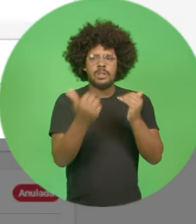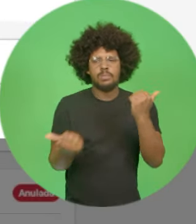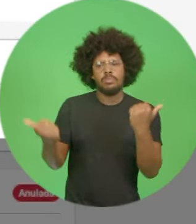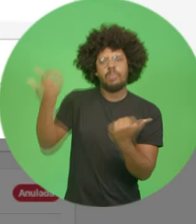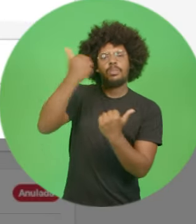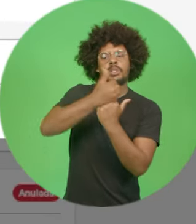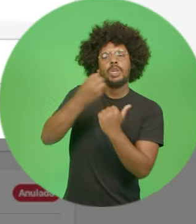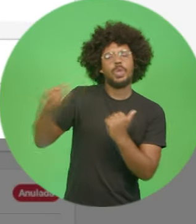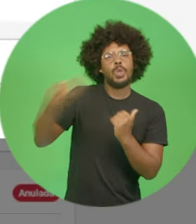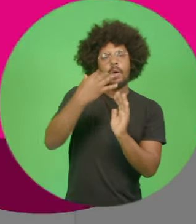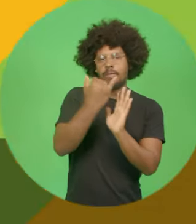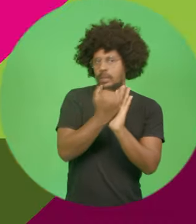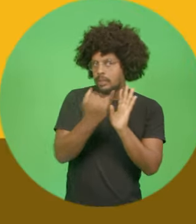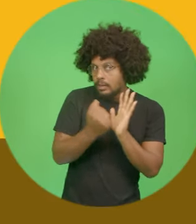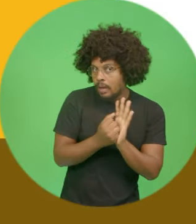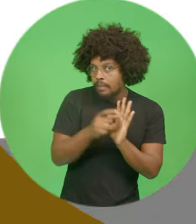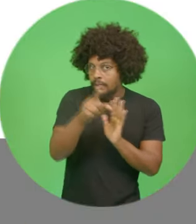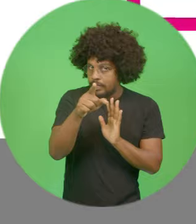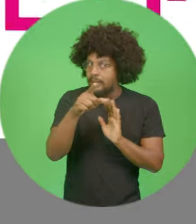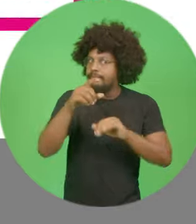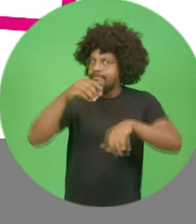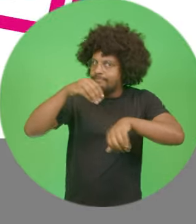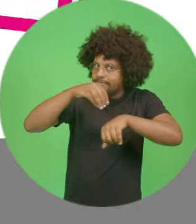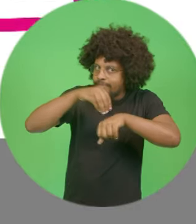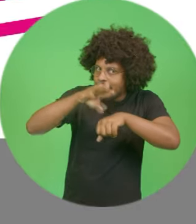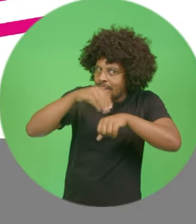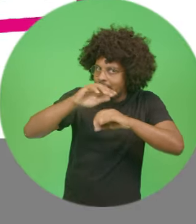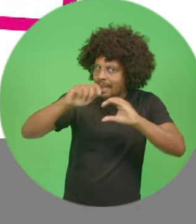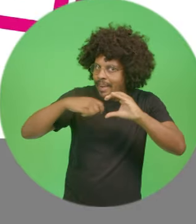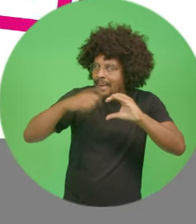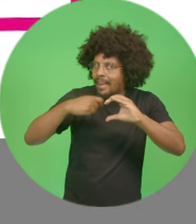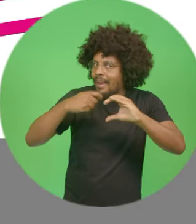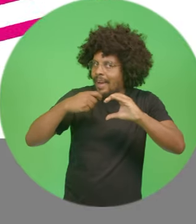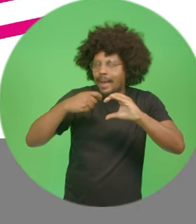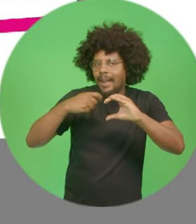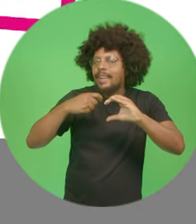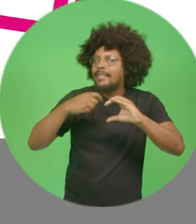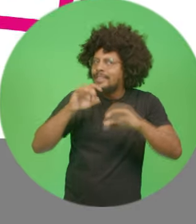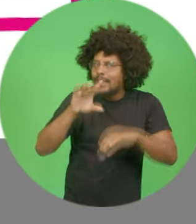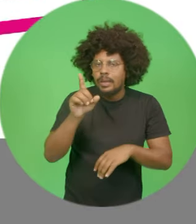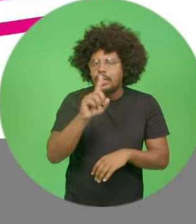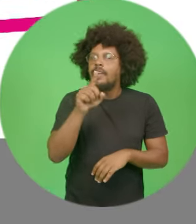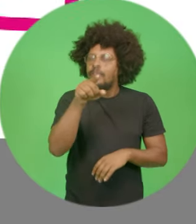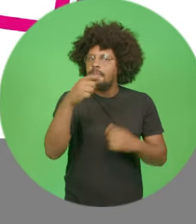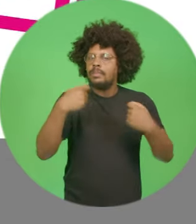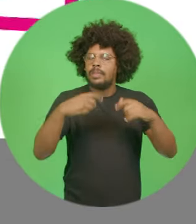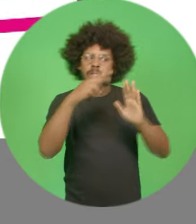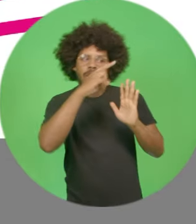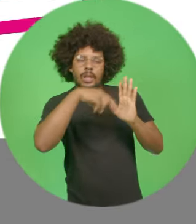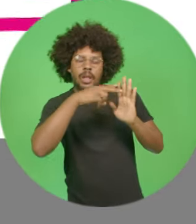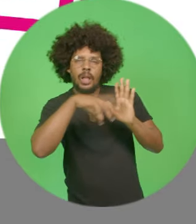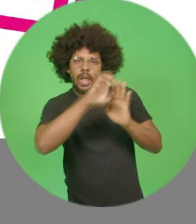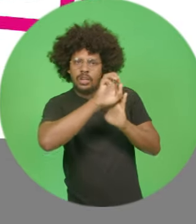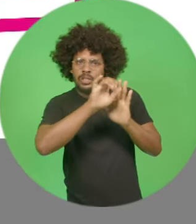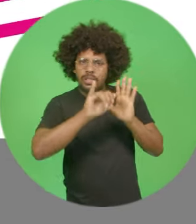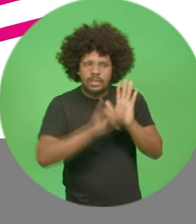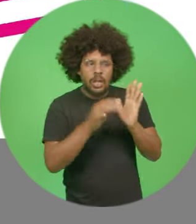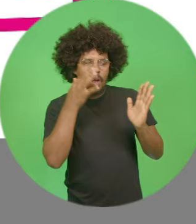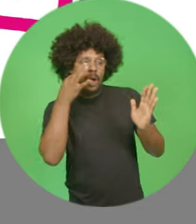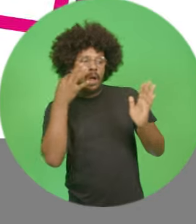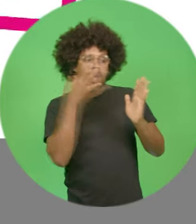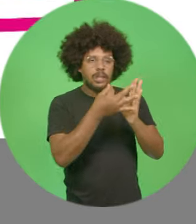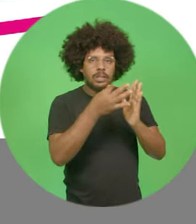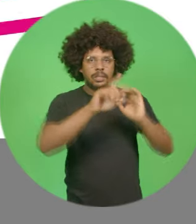inscrição e fazer uma nova. Lembre-se, essas dicas não substituem a leitura completa do edital.